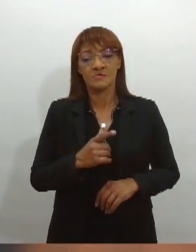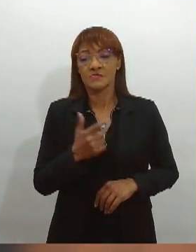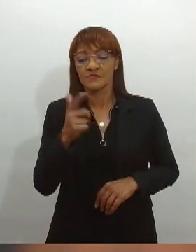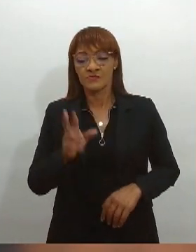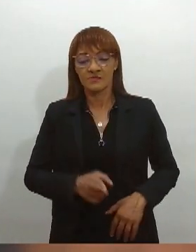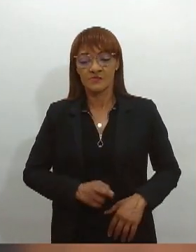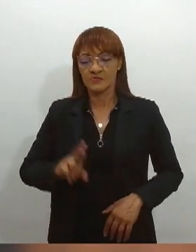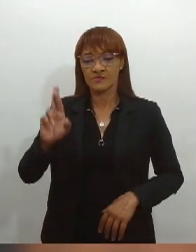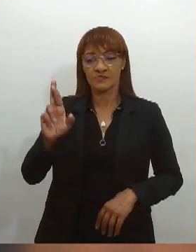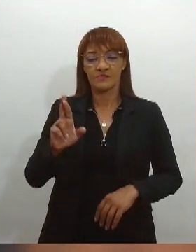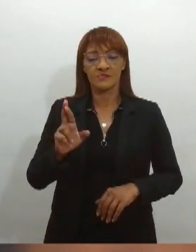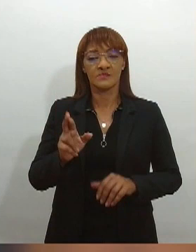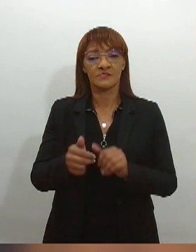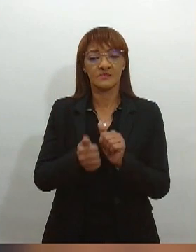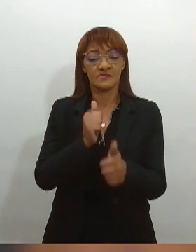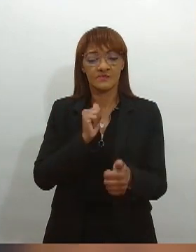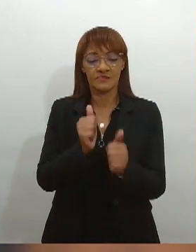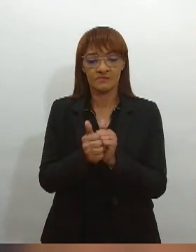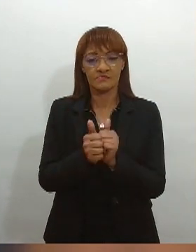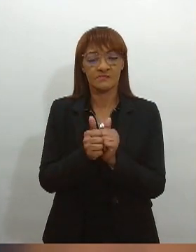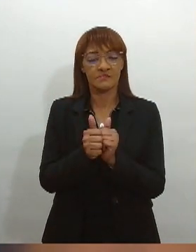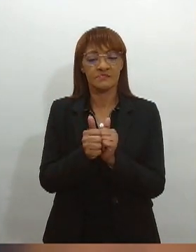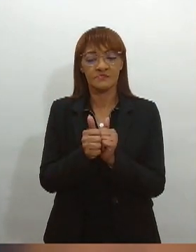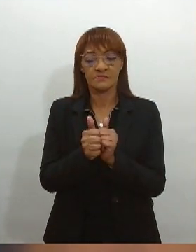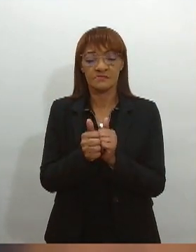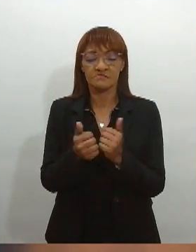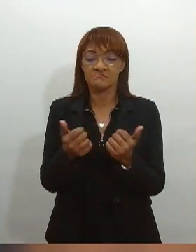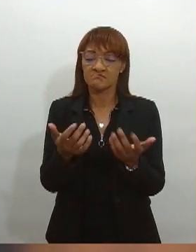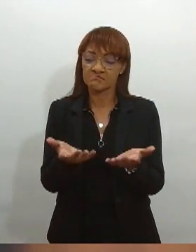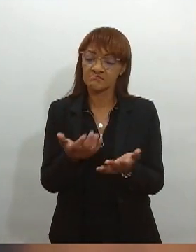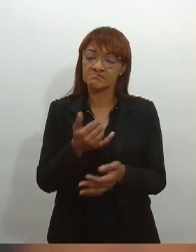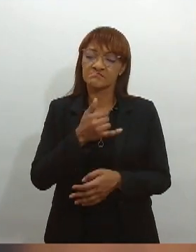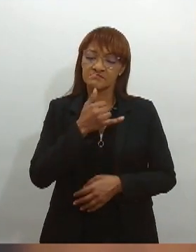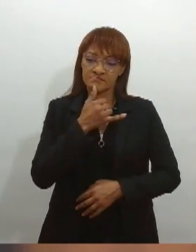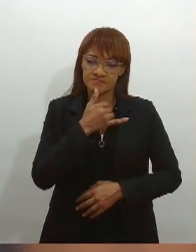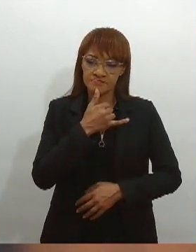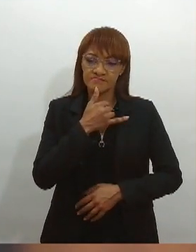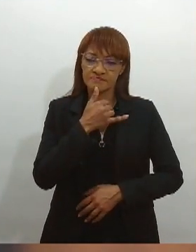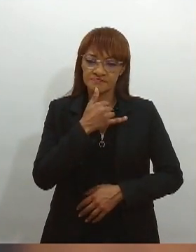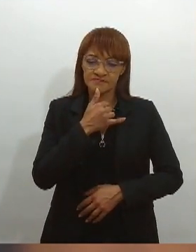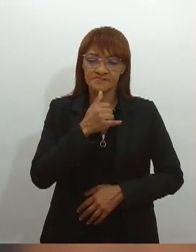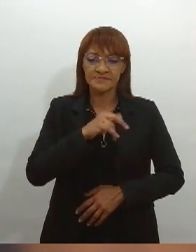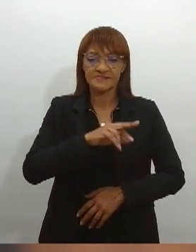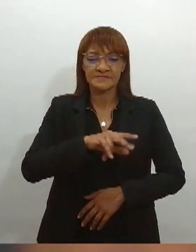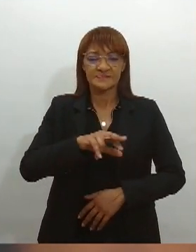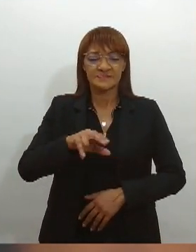Nós temos visto, infelizmente, várias situações de